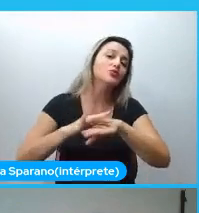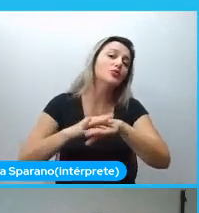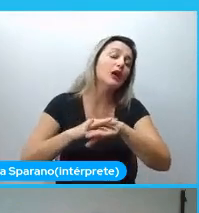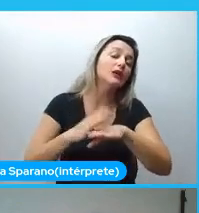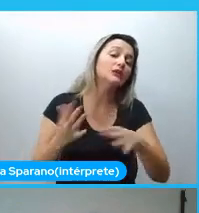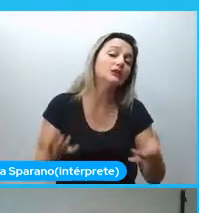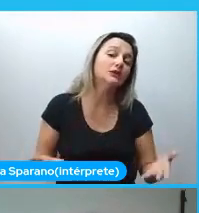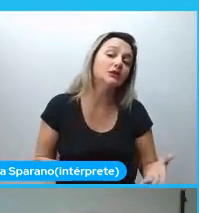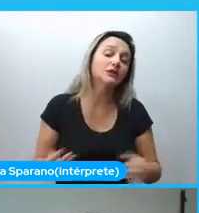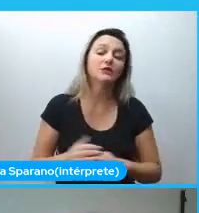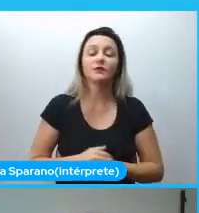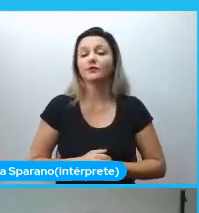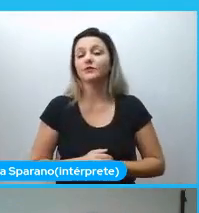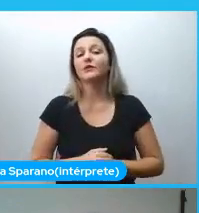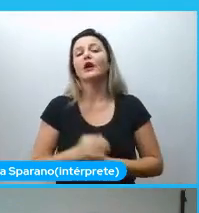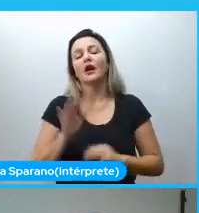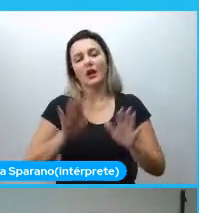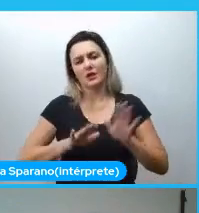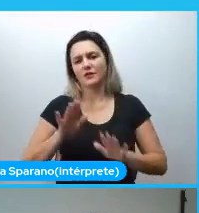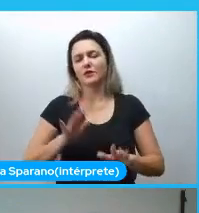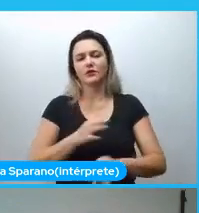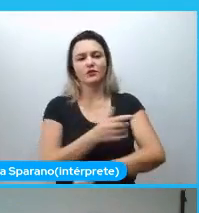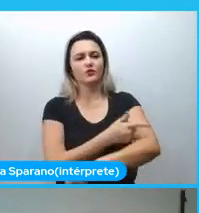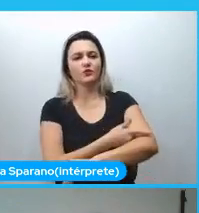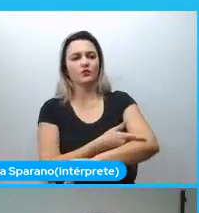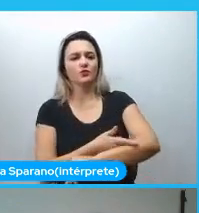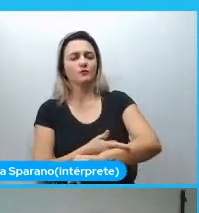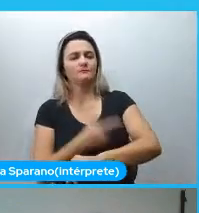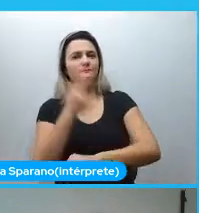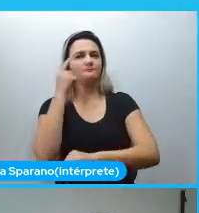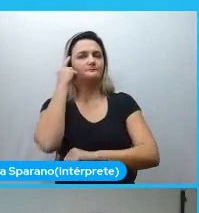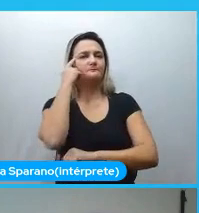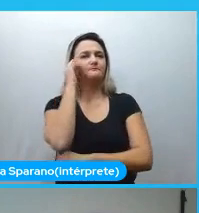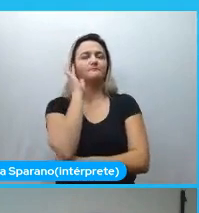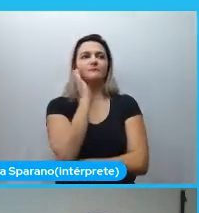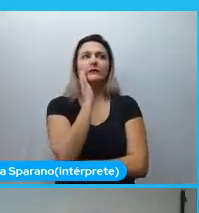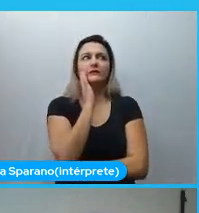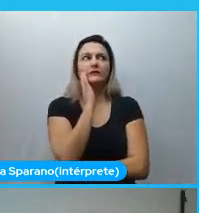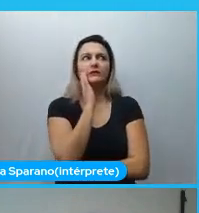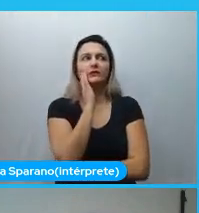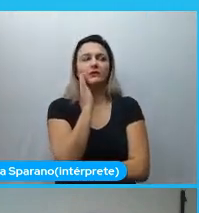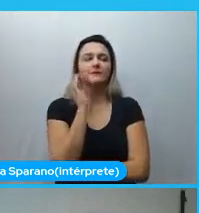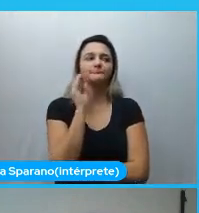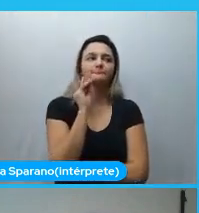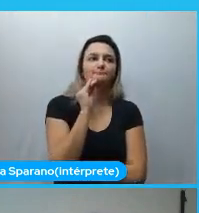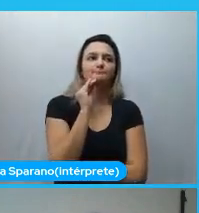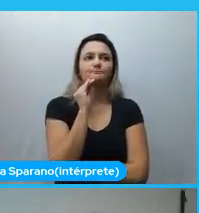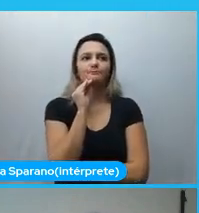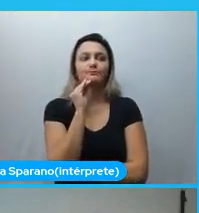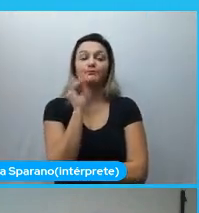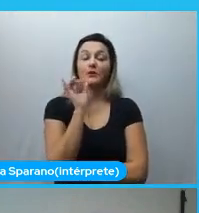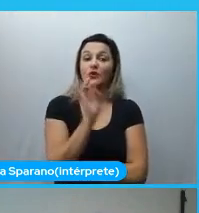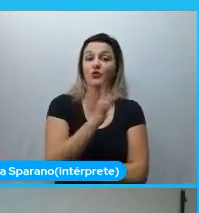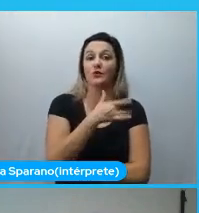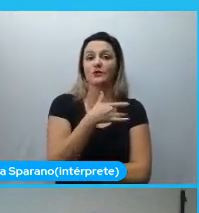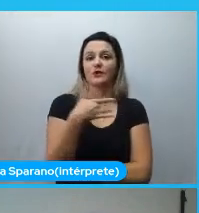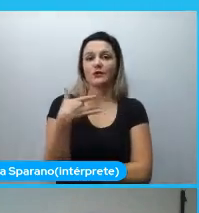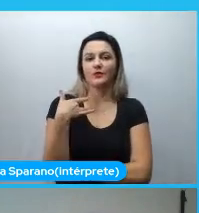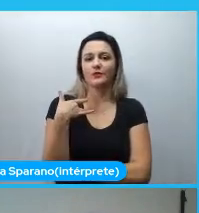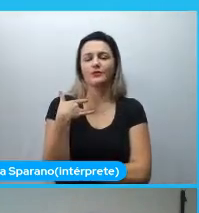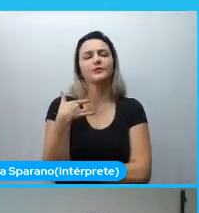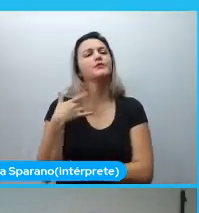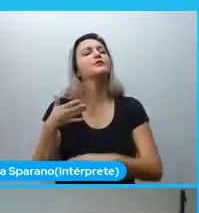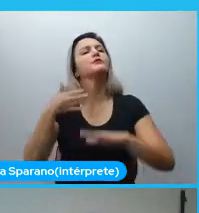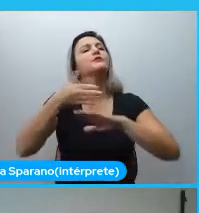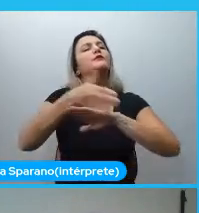às vezes, é muito educado a pensar que só... Saúde é só ir no médico,